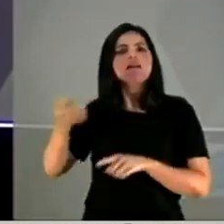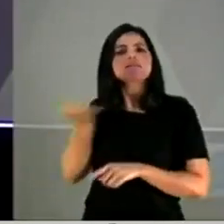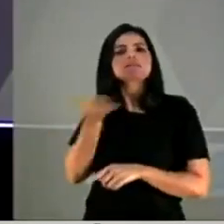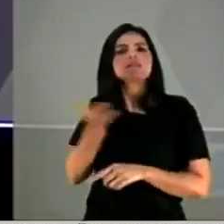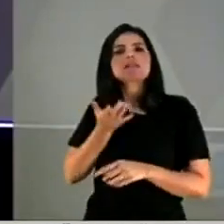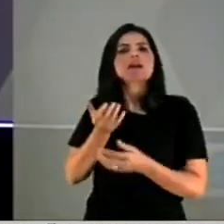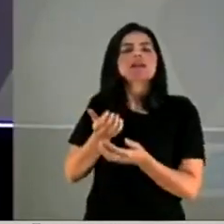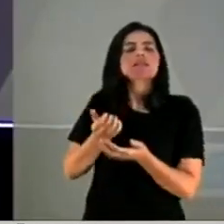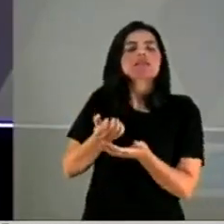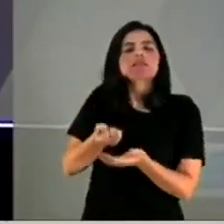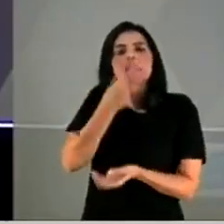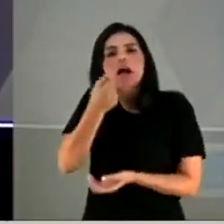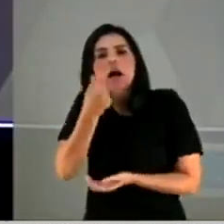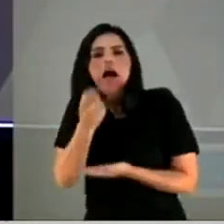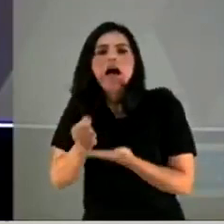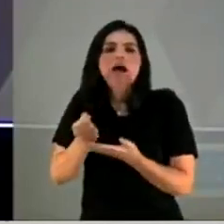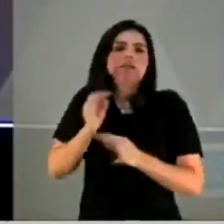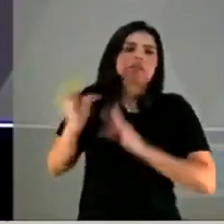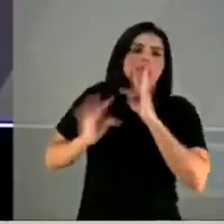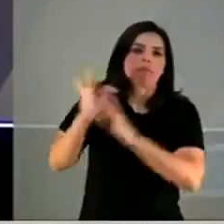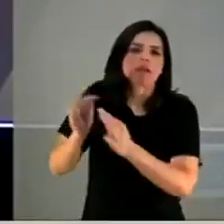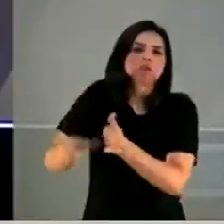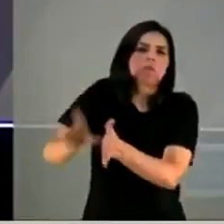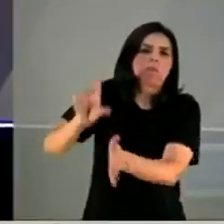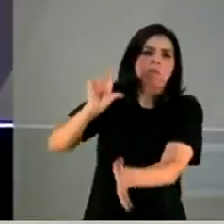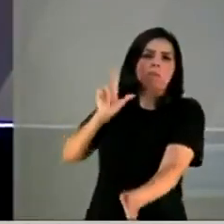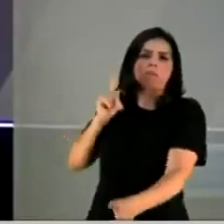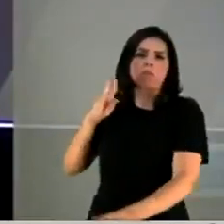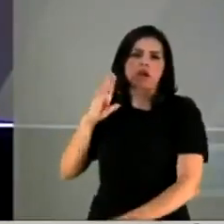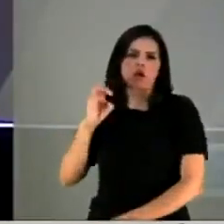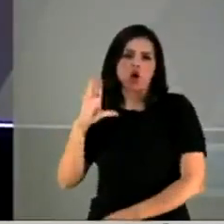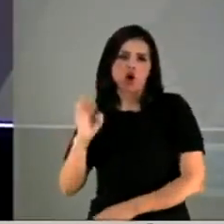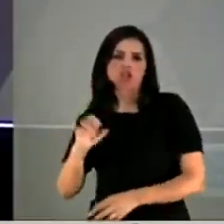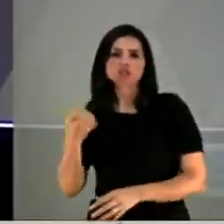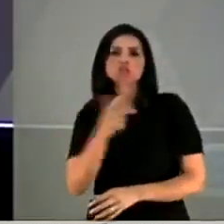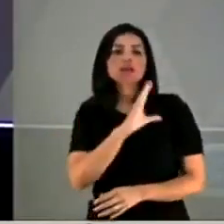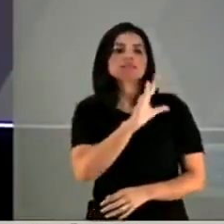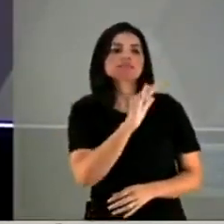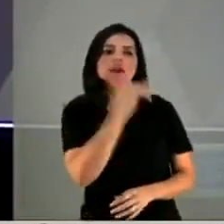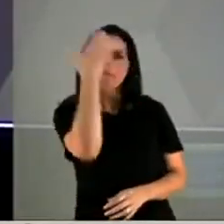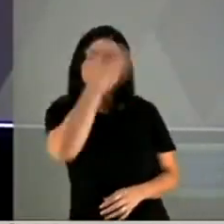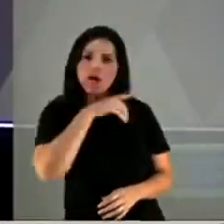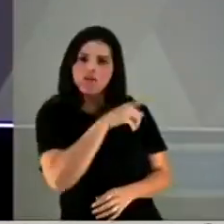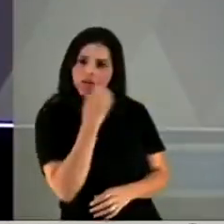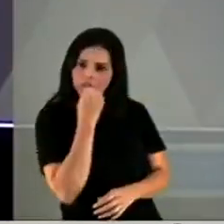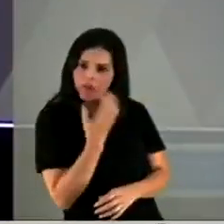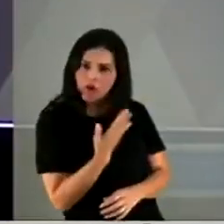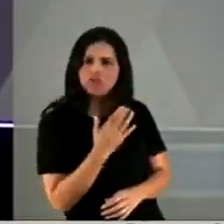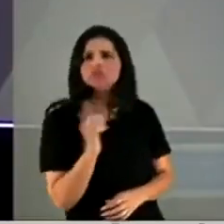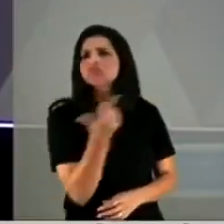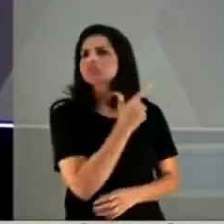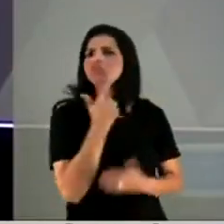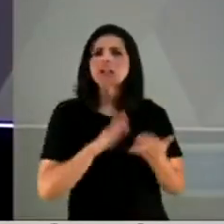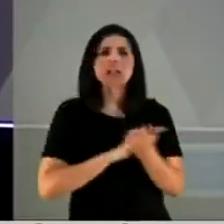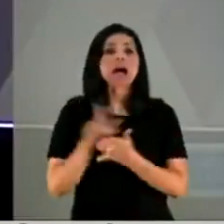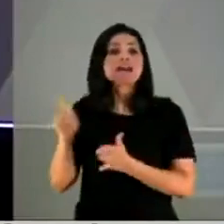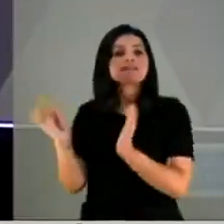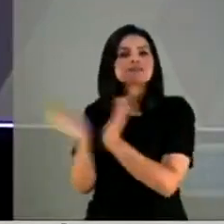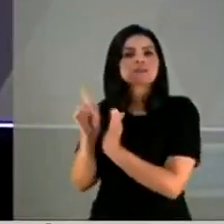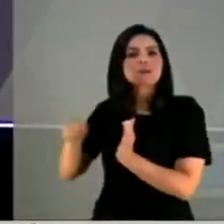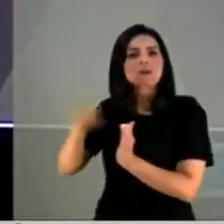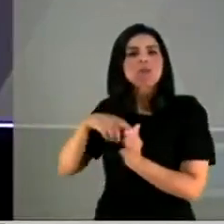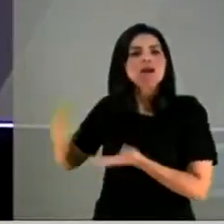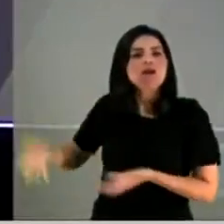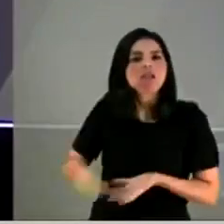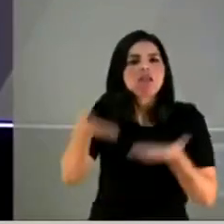tratamento precoce, sem amparo científico de eficácia, o desestímulo ao uso de medidas